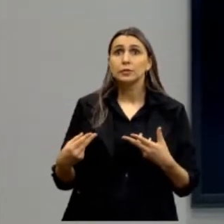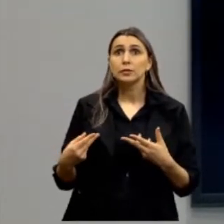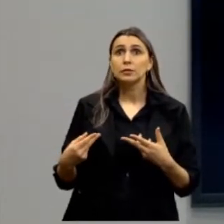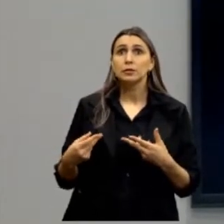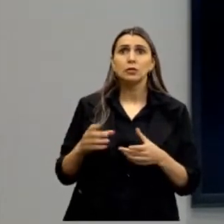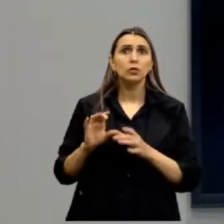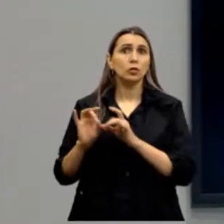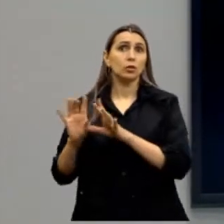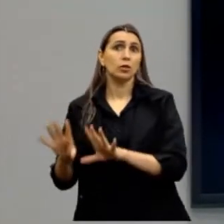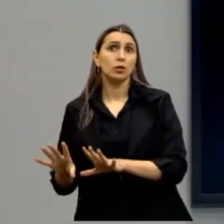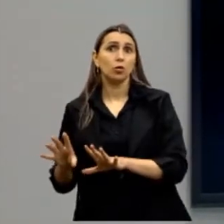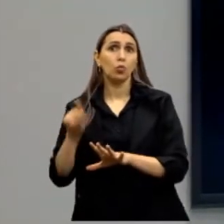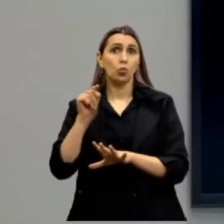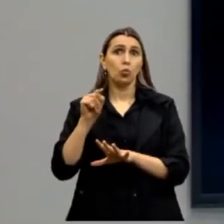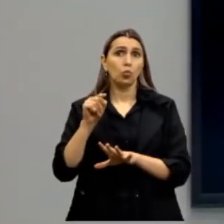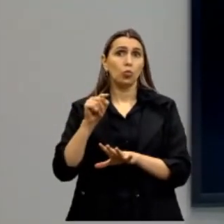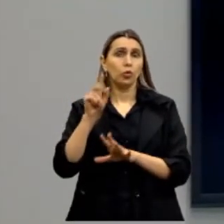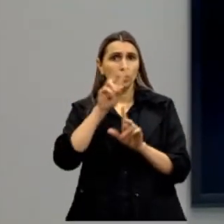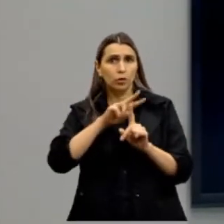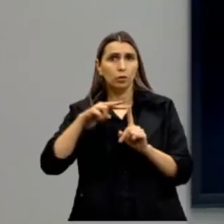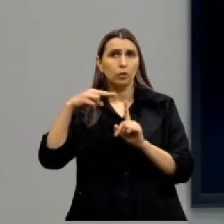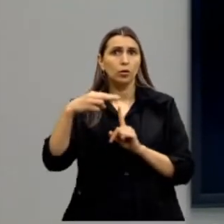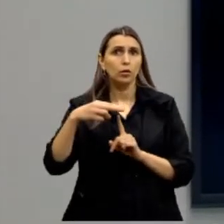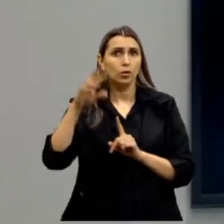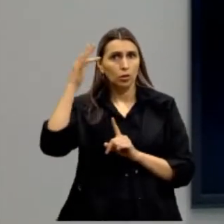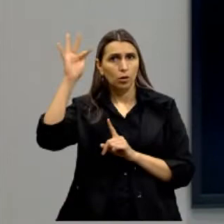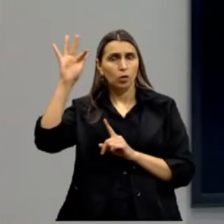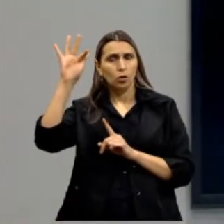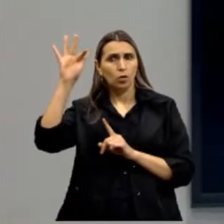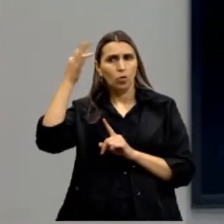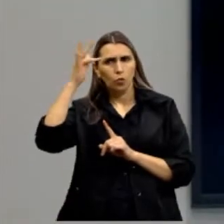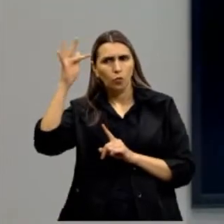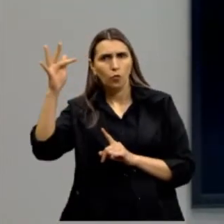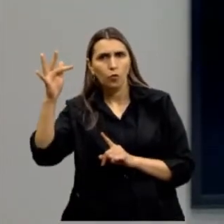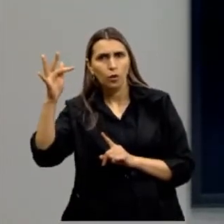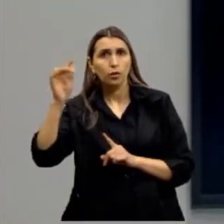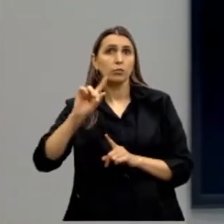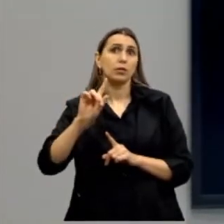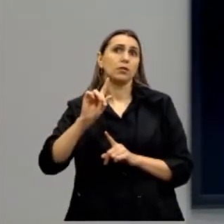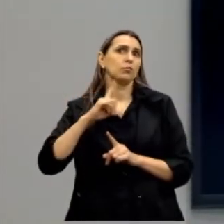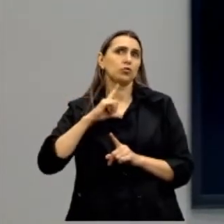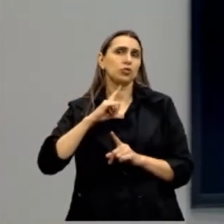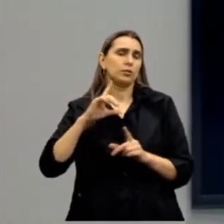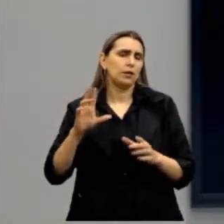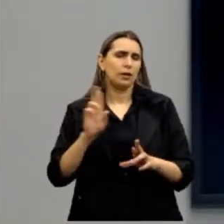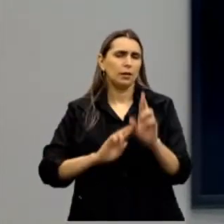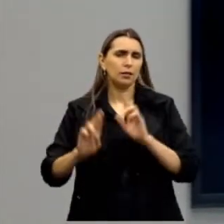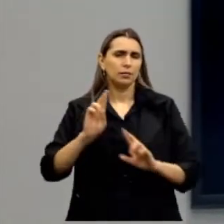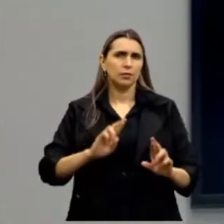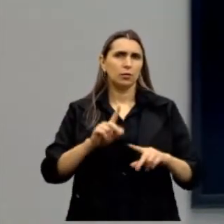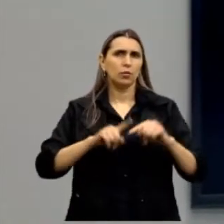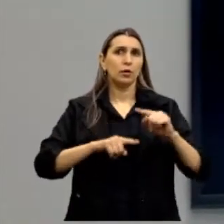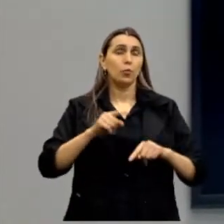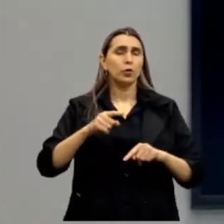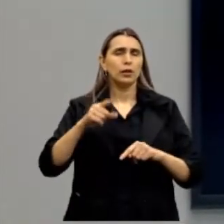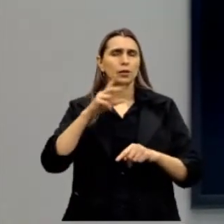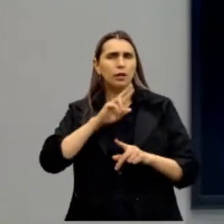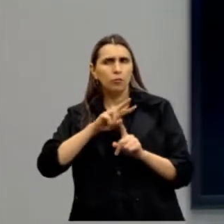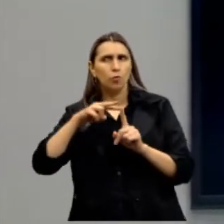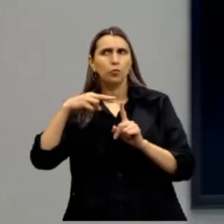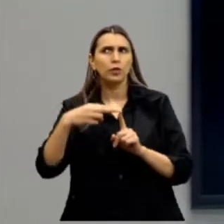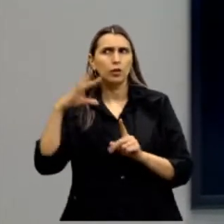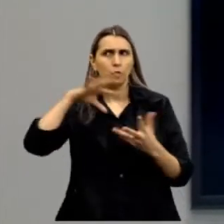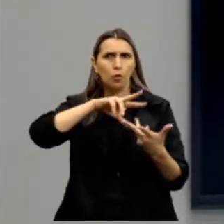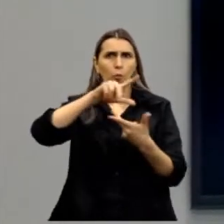desapegado a tudo isso, então, seria na visão de Platão, o filósofo, puxando a brasa aqui, porque ele está voltado para o mundo das ideias. Estão